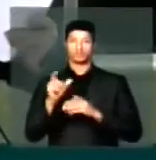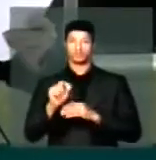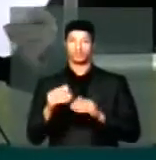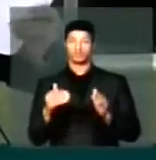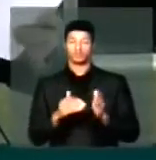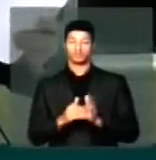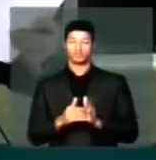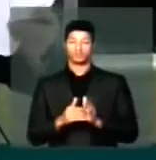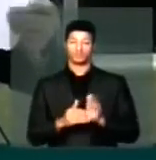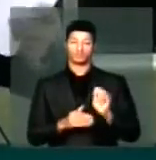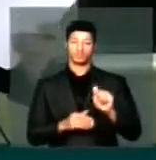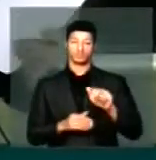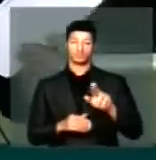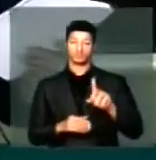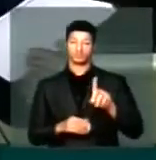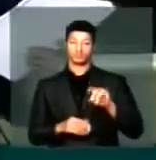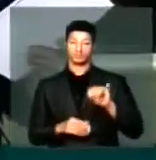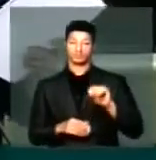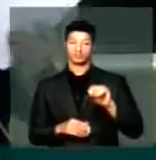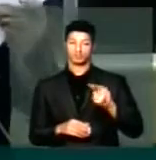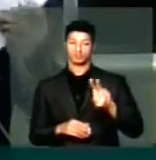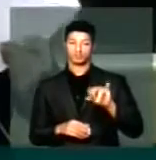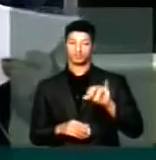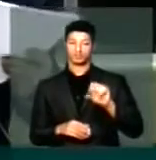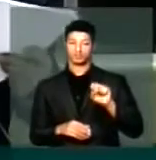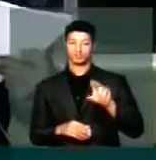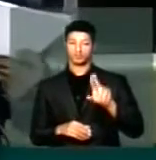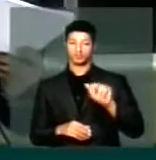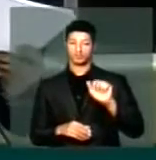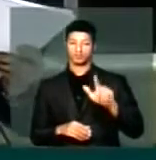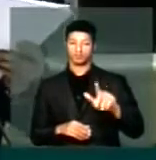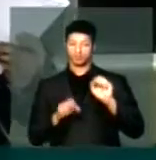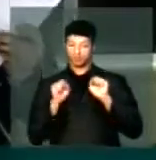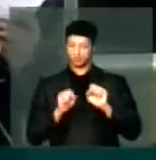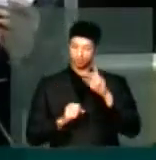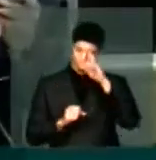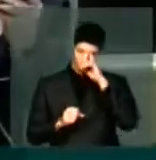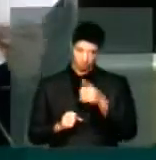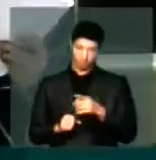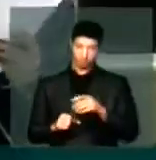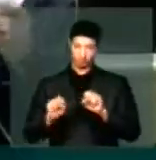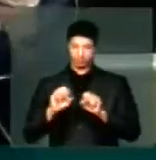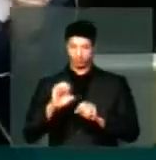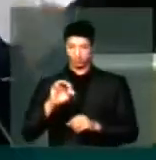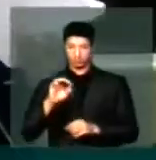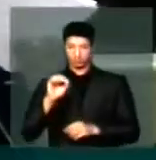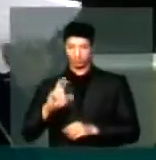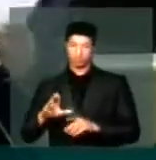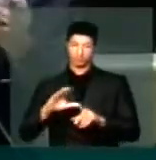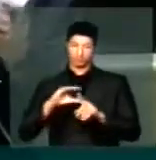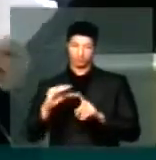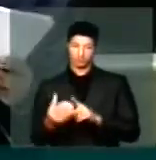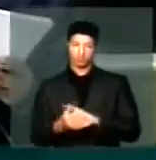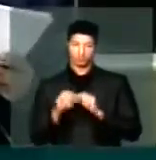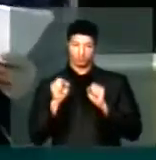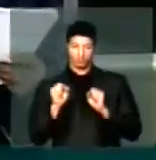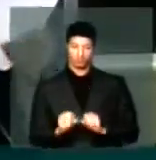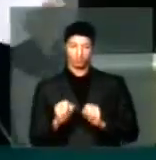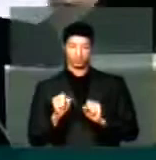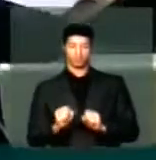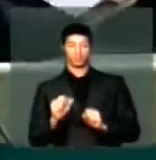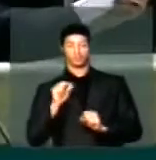de que até um audiovisual pode determinar, de um setor de uma comunidade pode